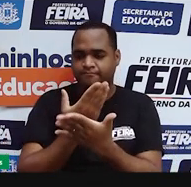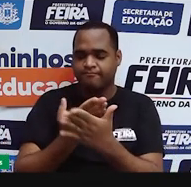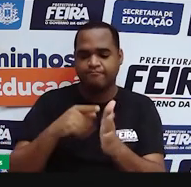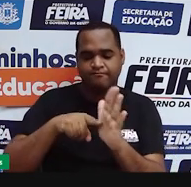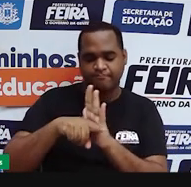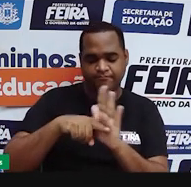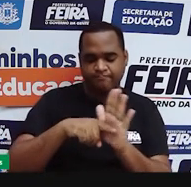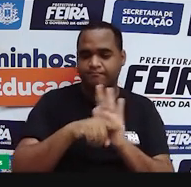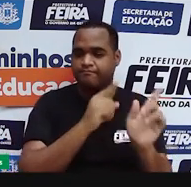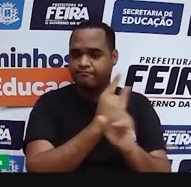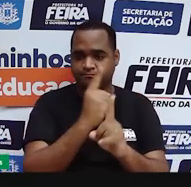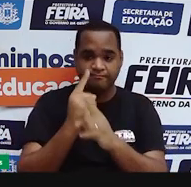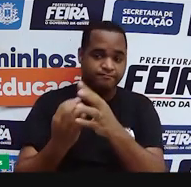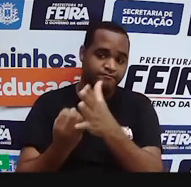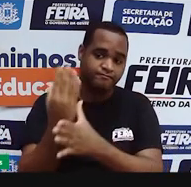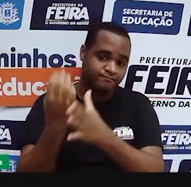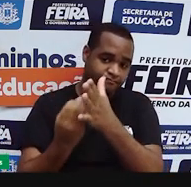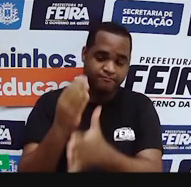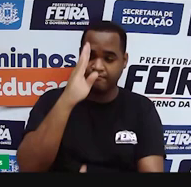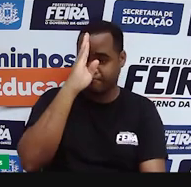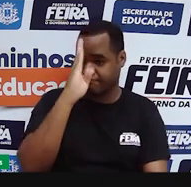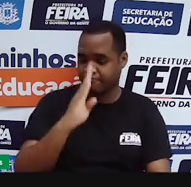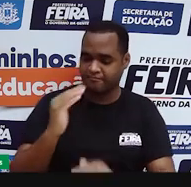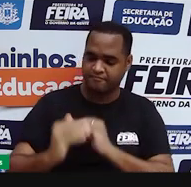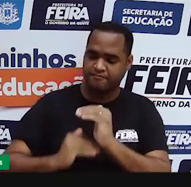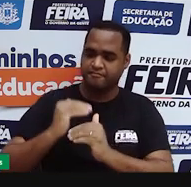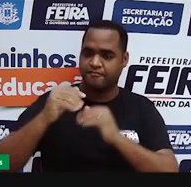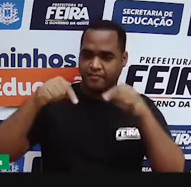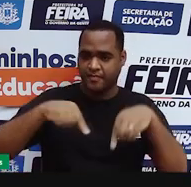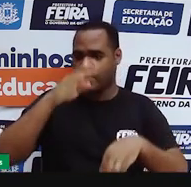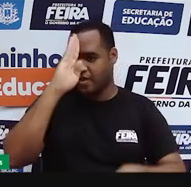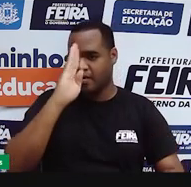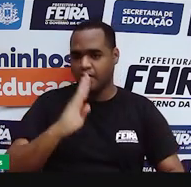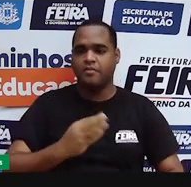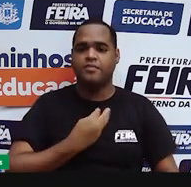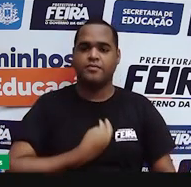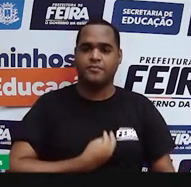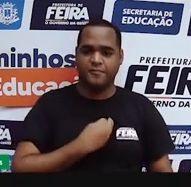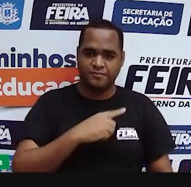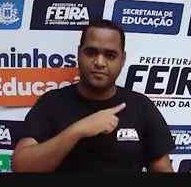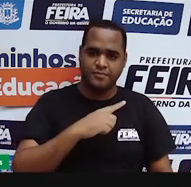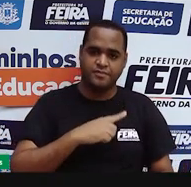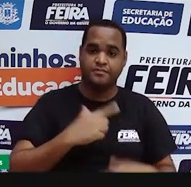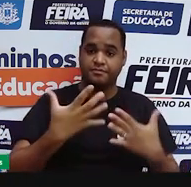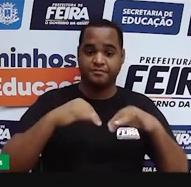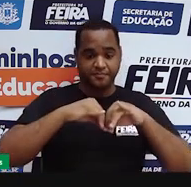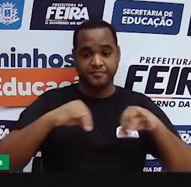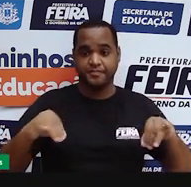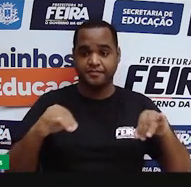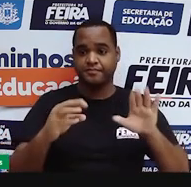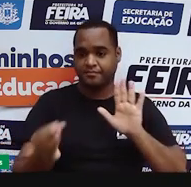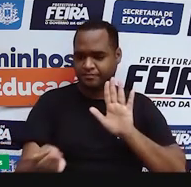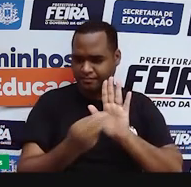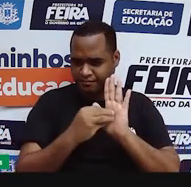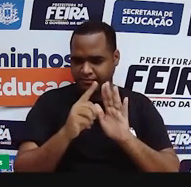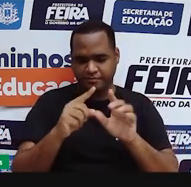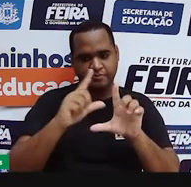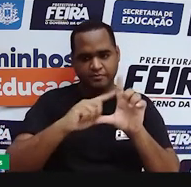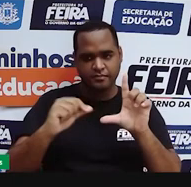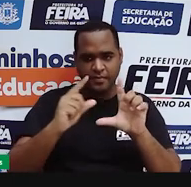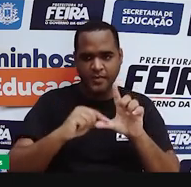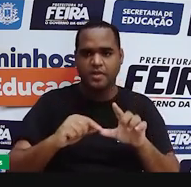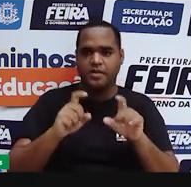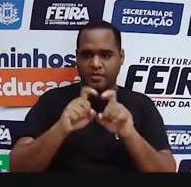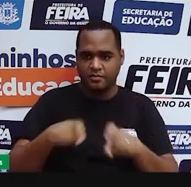de vacinas aqui no Brasil. Produção e desenvolvimento de vacinas aqui no Brasil. Então, eles divulgaram no site deles, eu retirei essa imagem de lá,